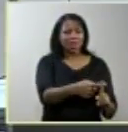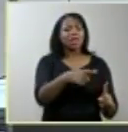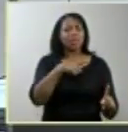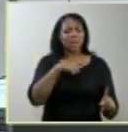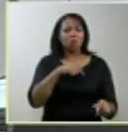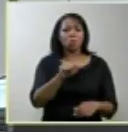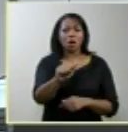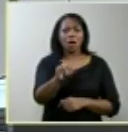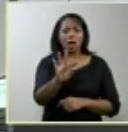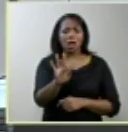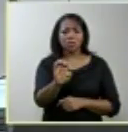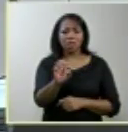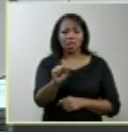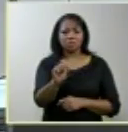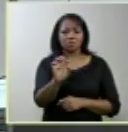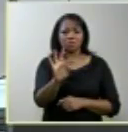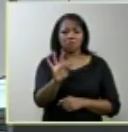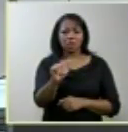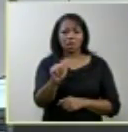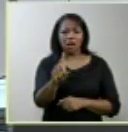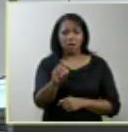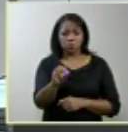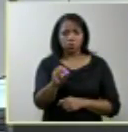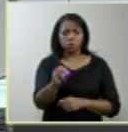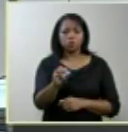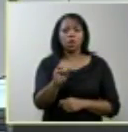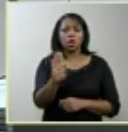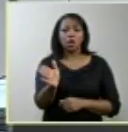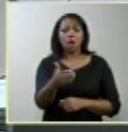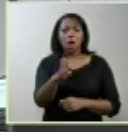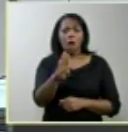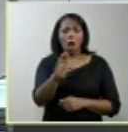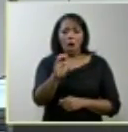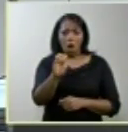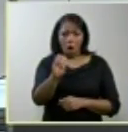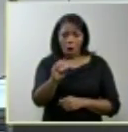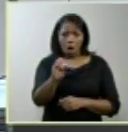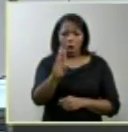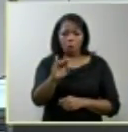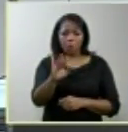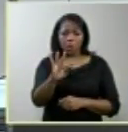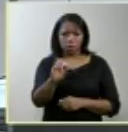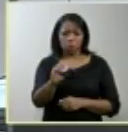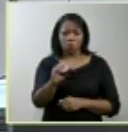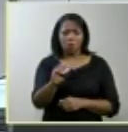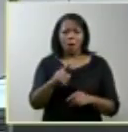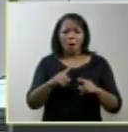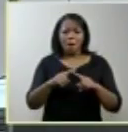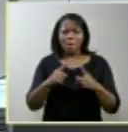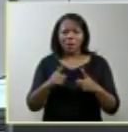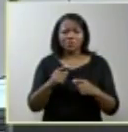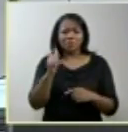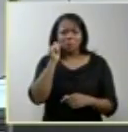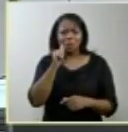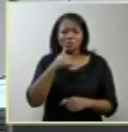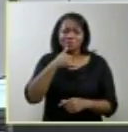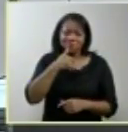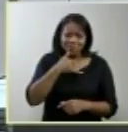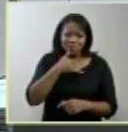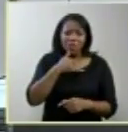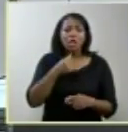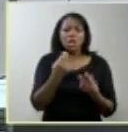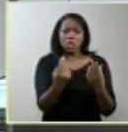de óbito essa é uma das experiências mais dilacerantes para as mulheres pois quase todas assim como